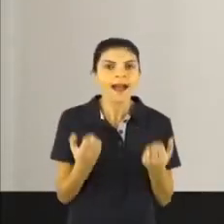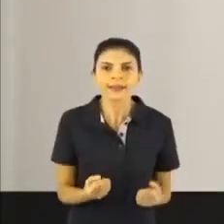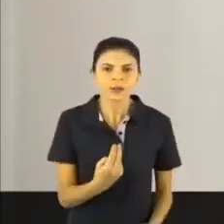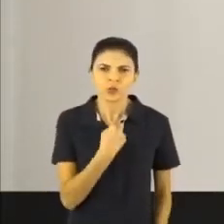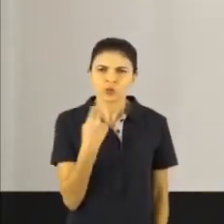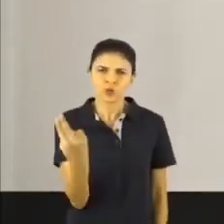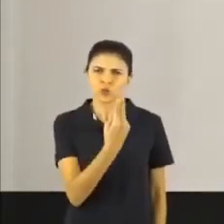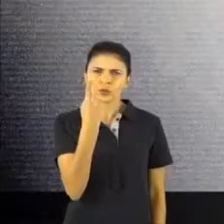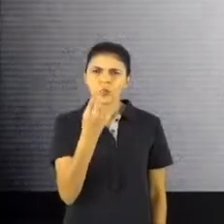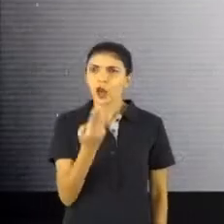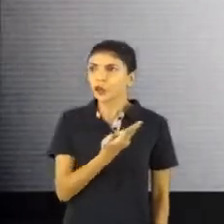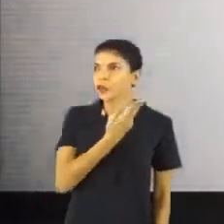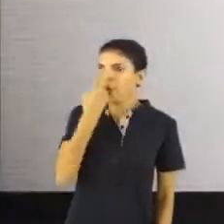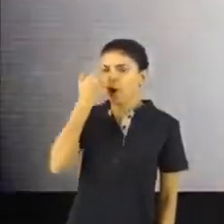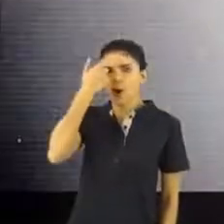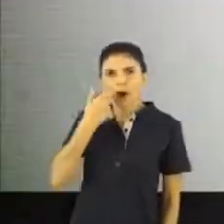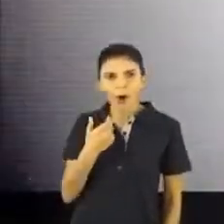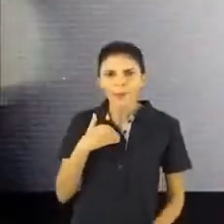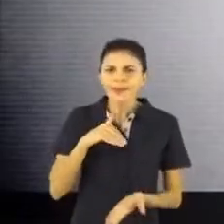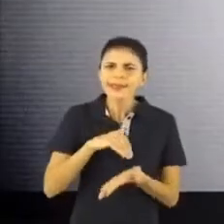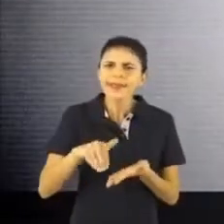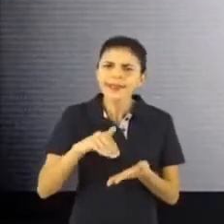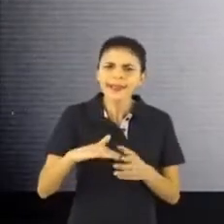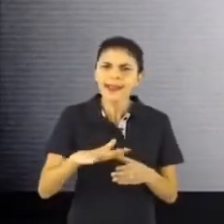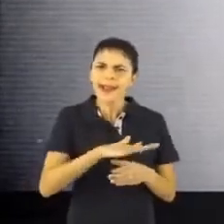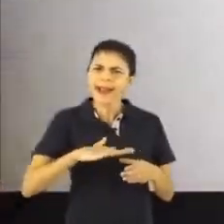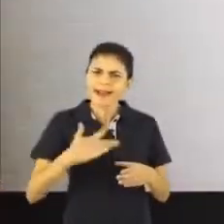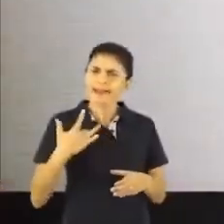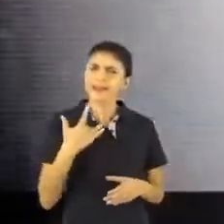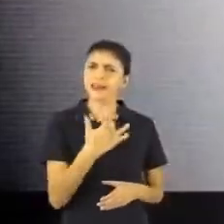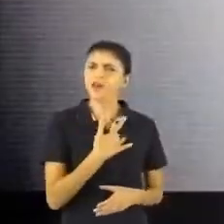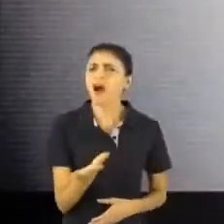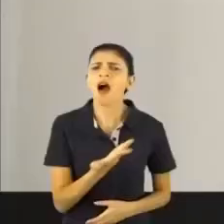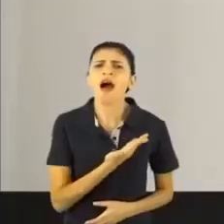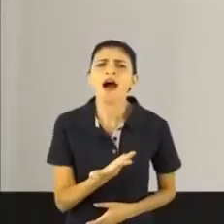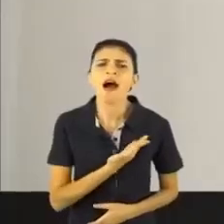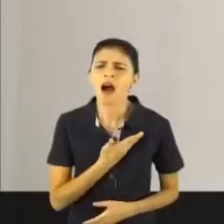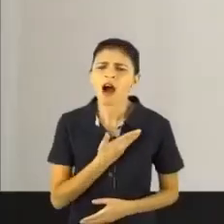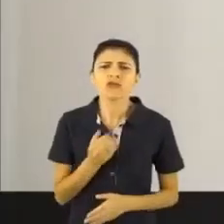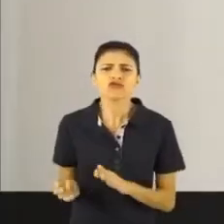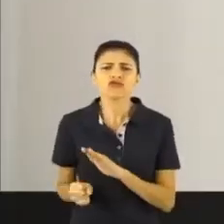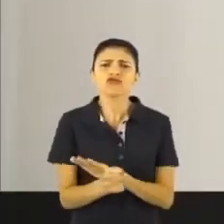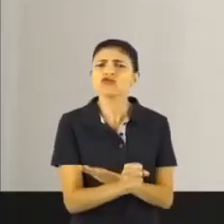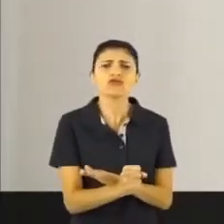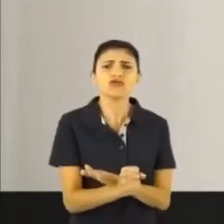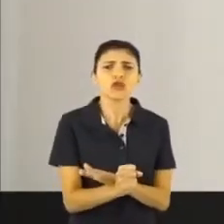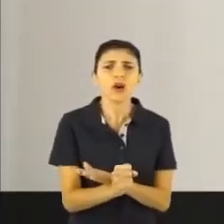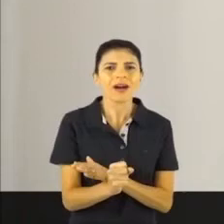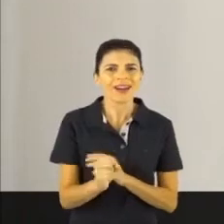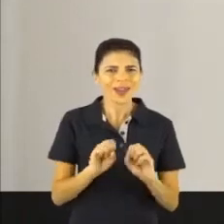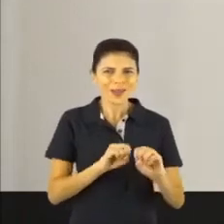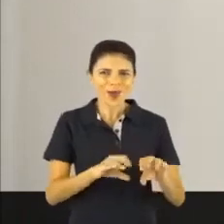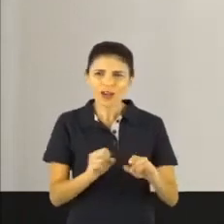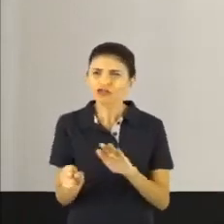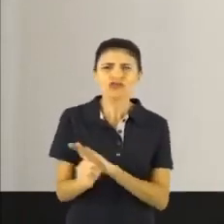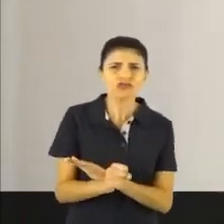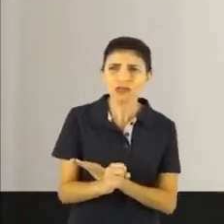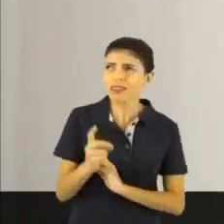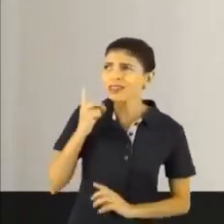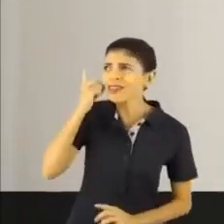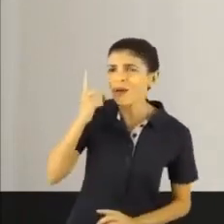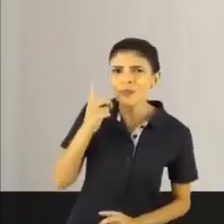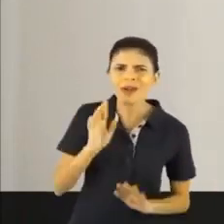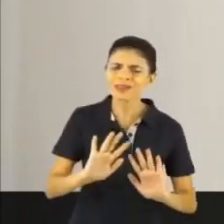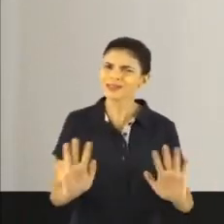podemos aceitar que o cara seja nomeado secretário de áreas como a saúde e a educação só por ser